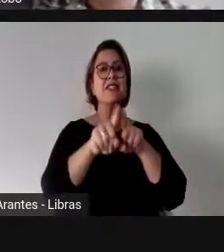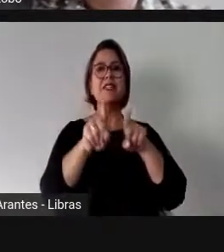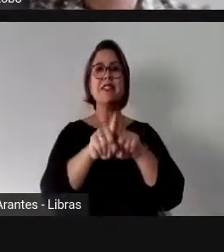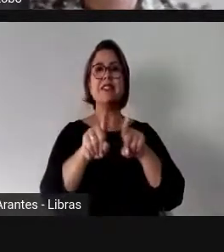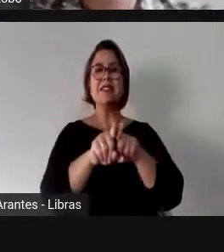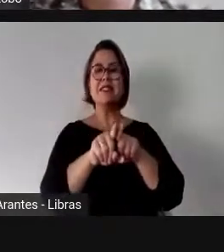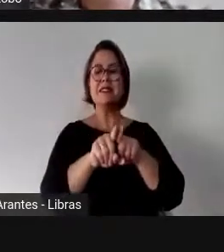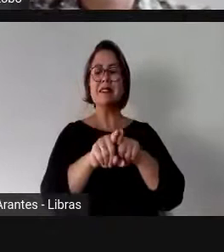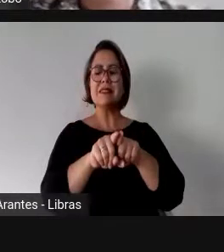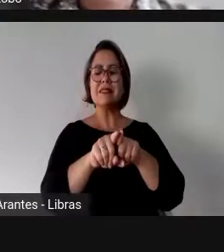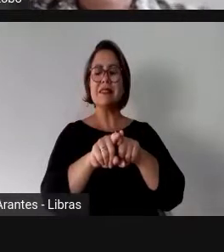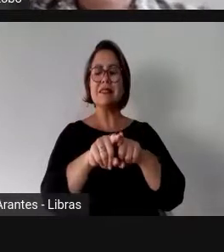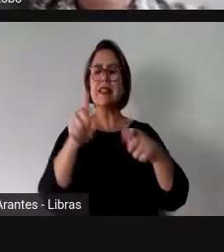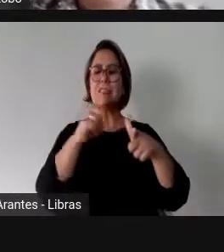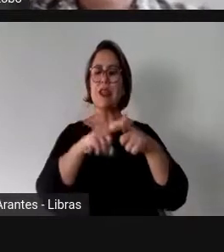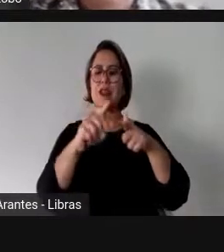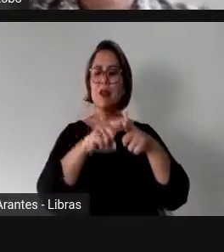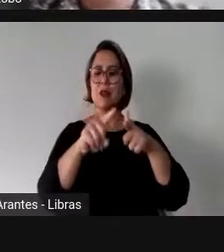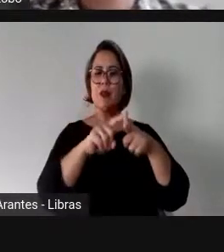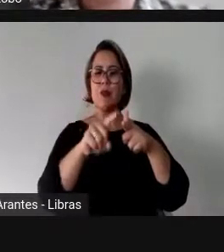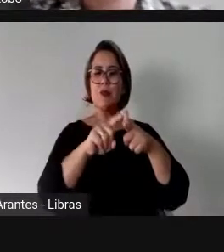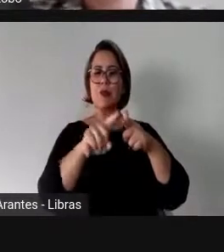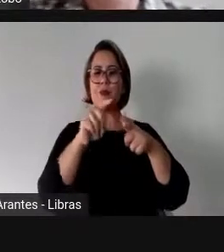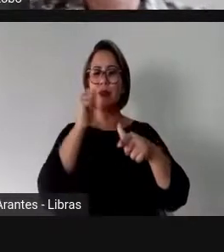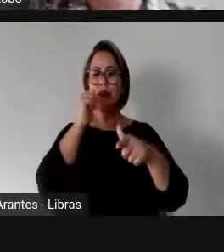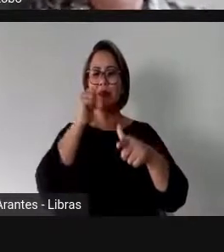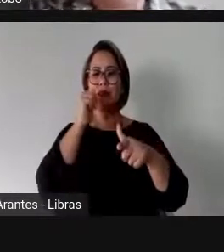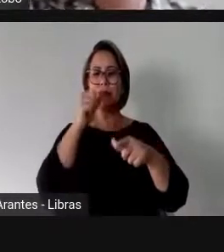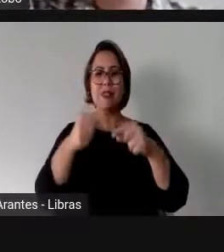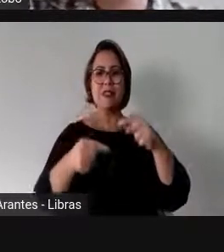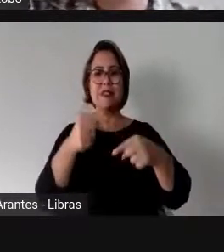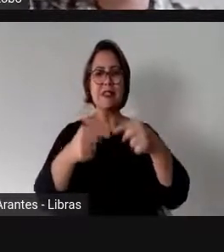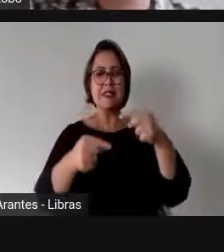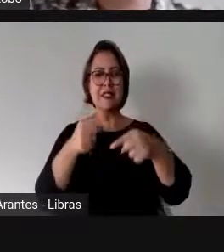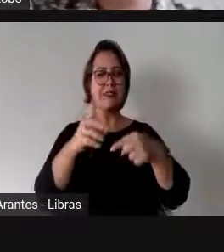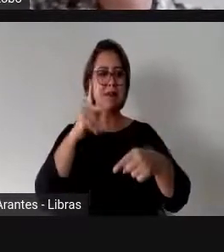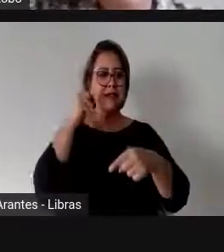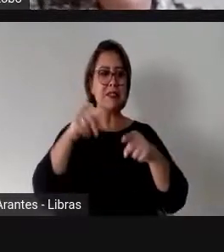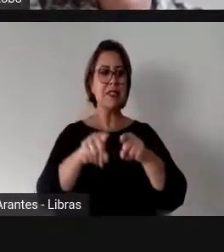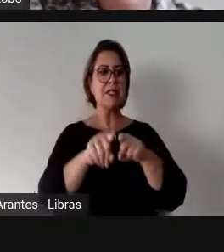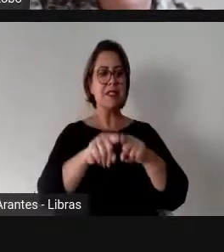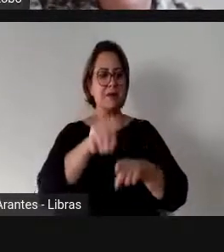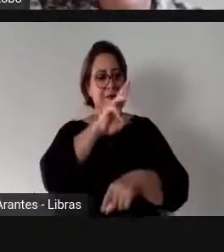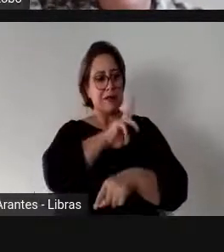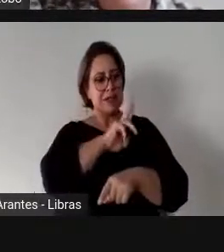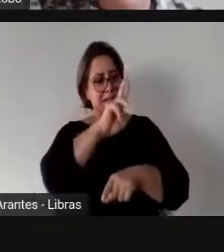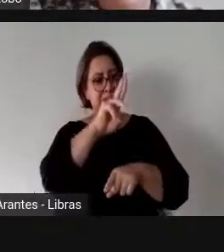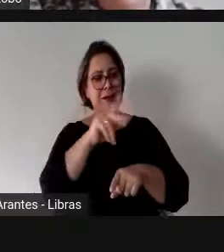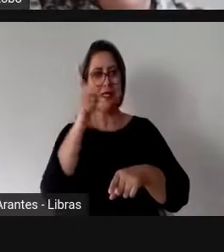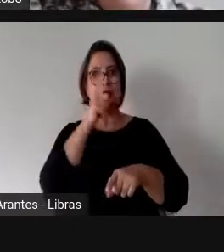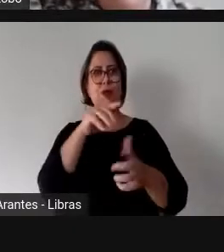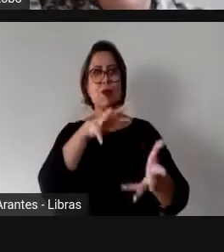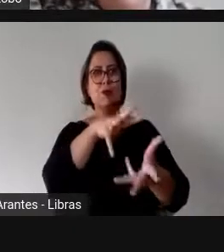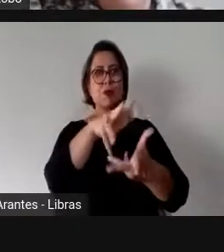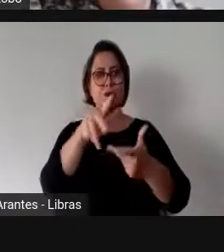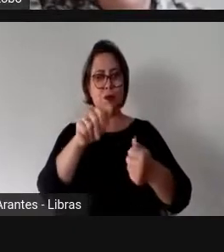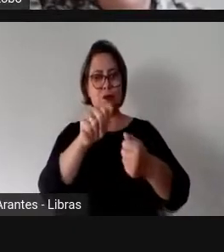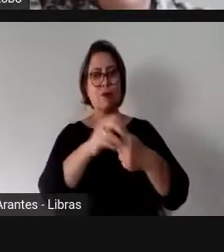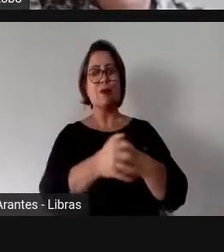Brasil no cenário internacional, no que se refere à representação da mulher na política.